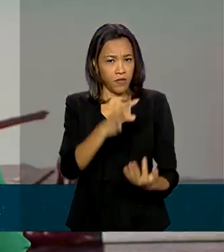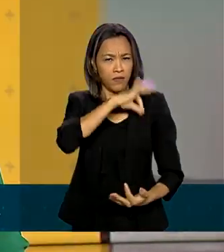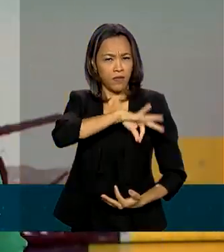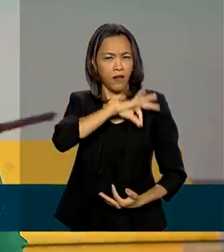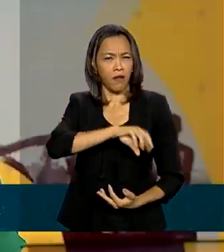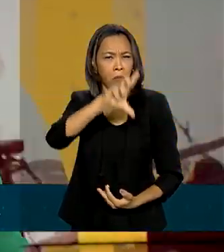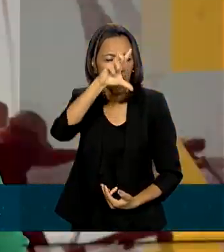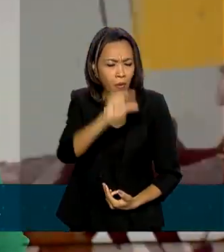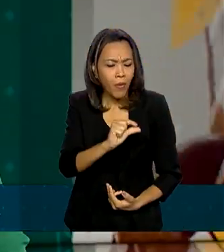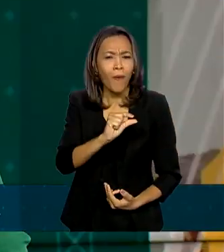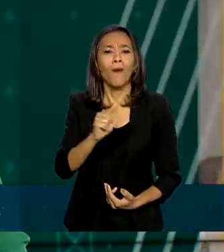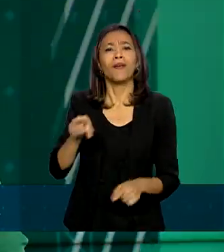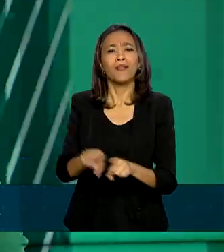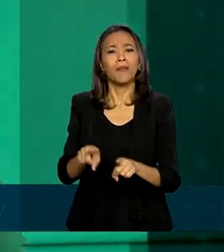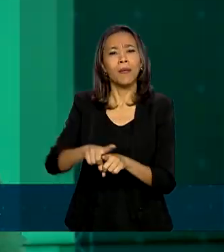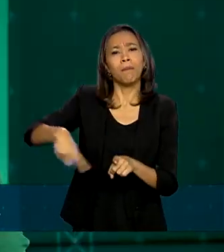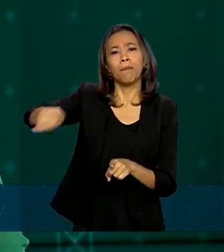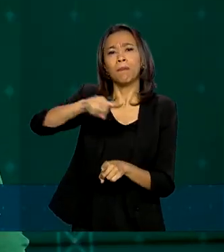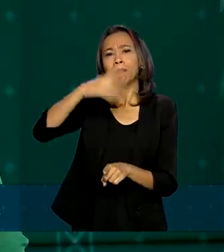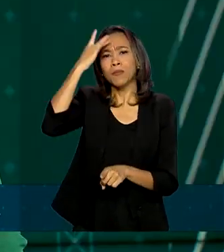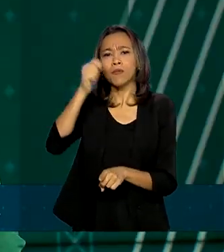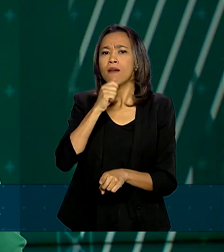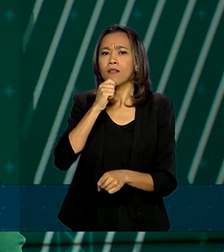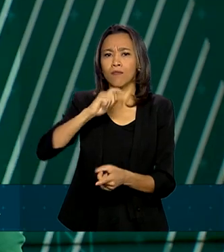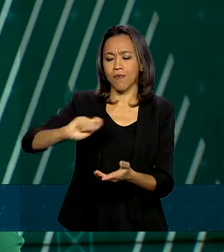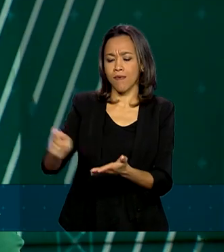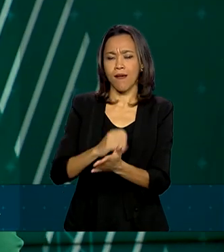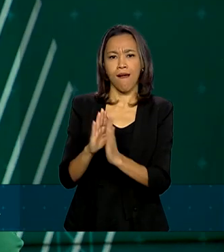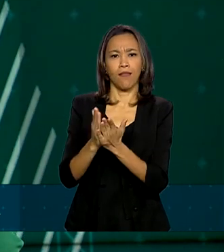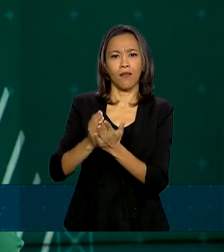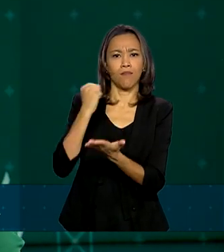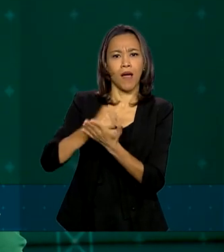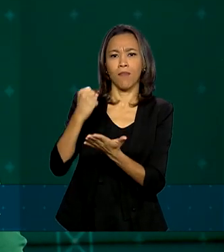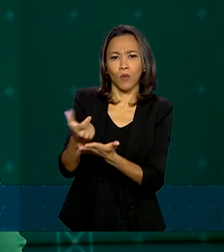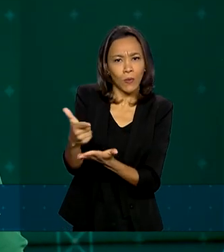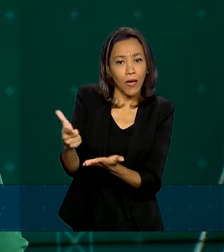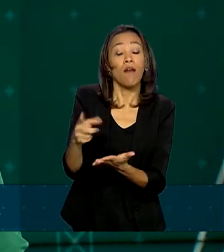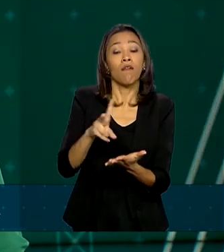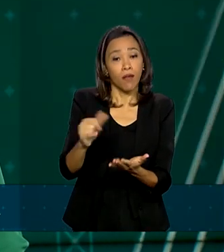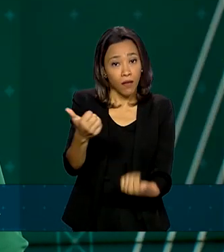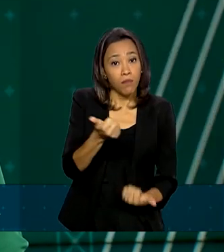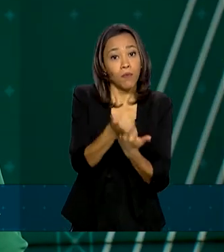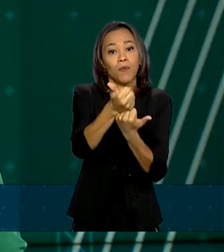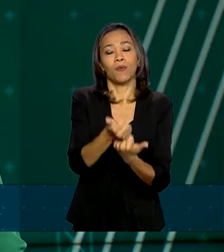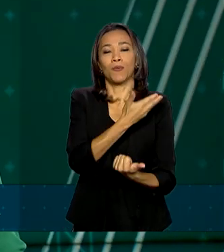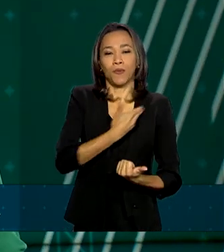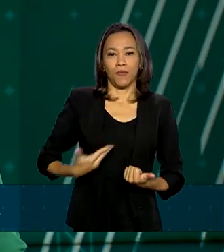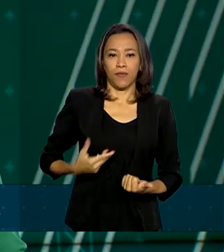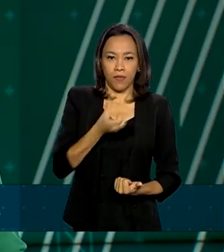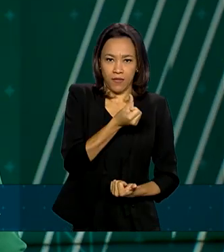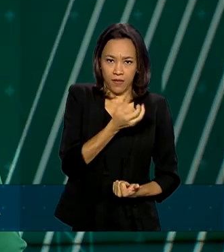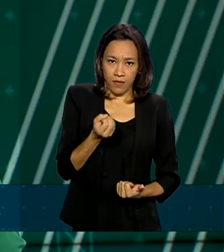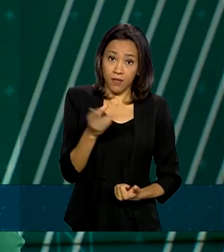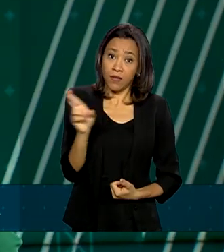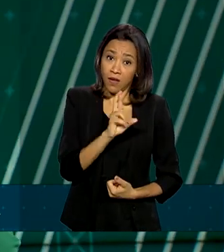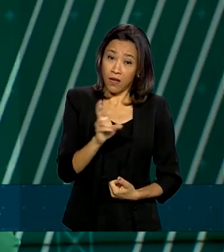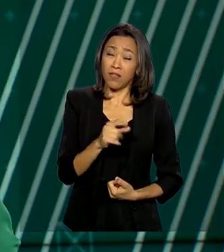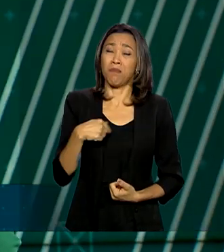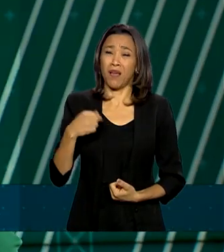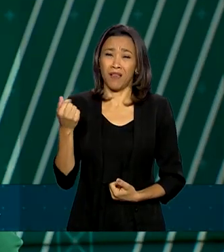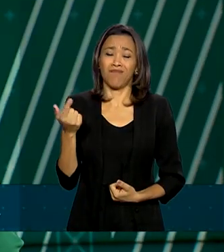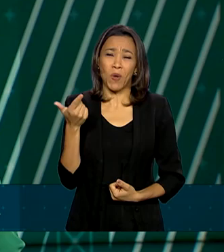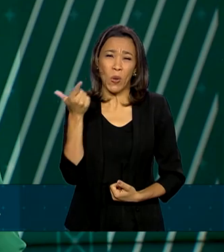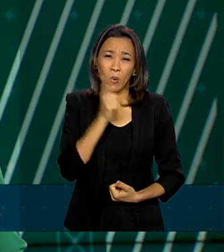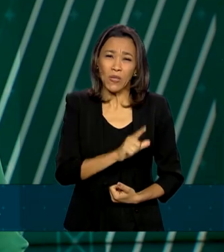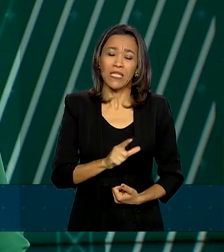baixa renda e trabalhadores informais terão auxílio emergencial de 600 reais para enfrentar os efeitos da pandemia